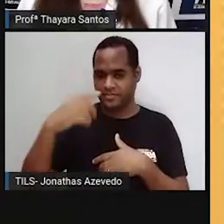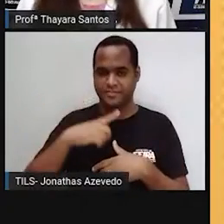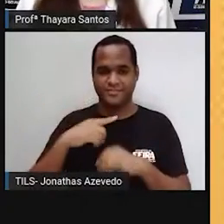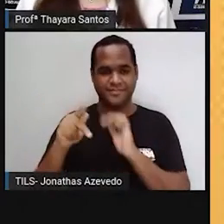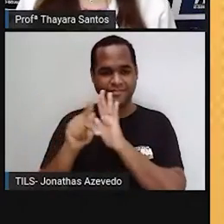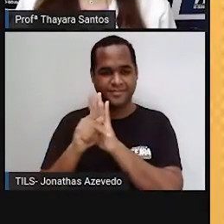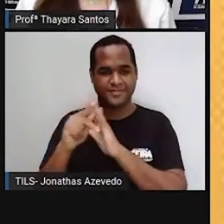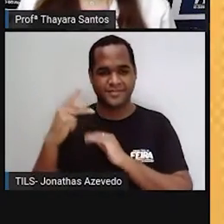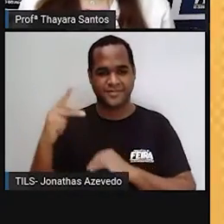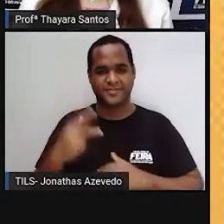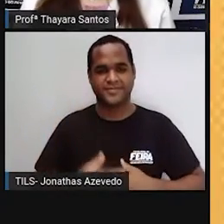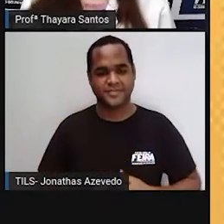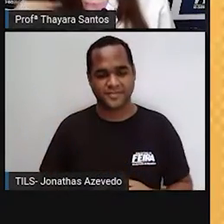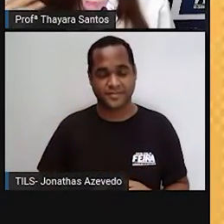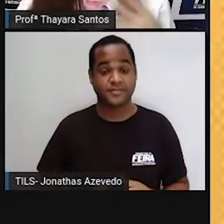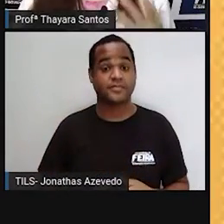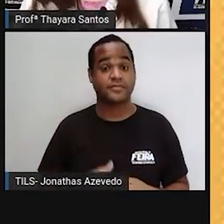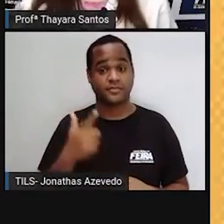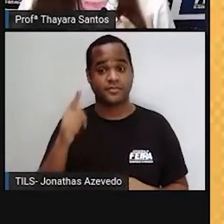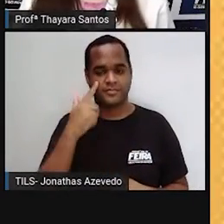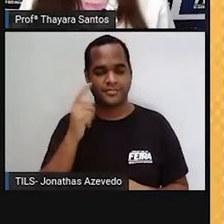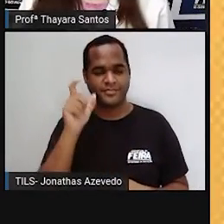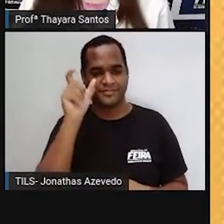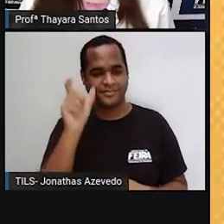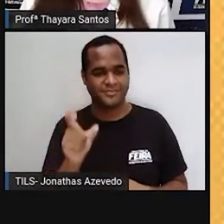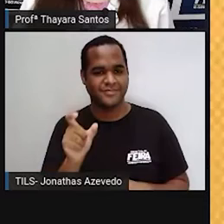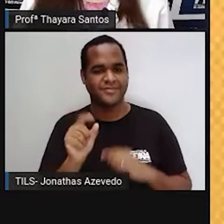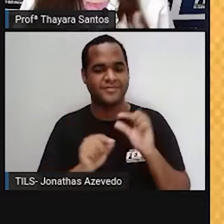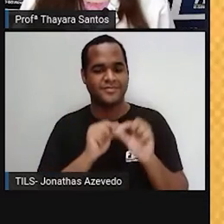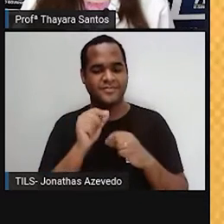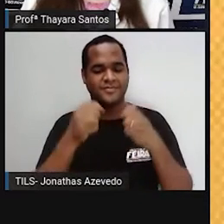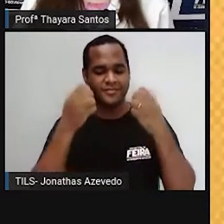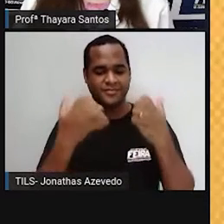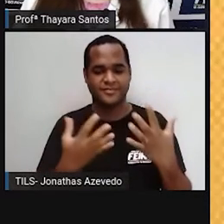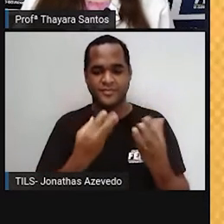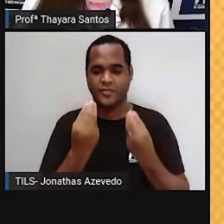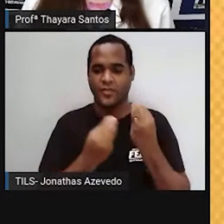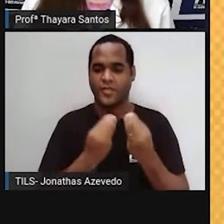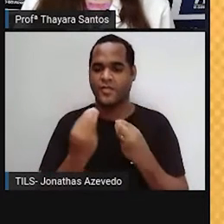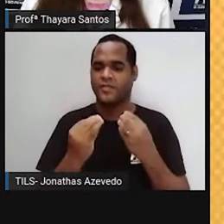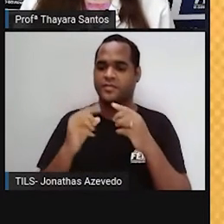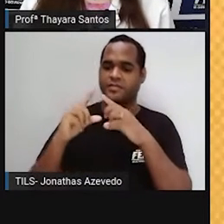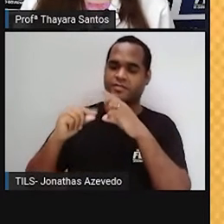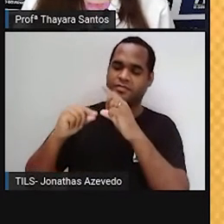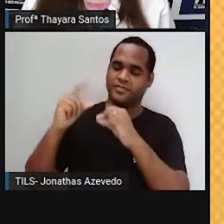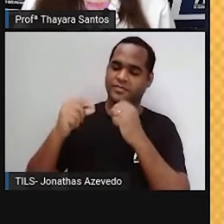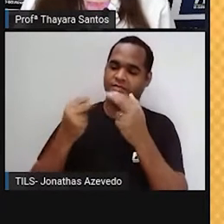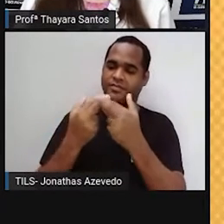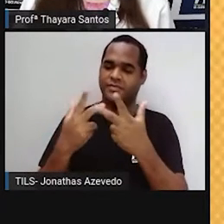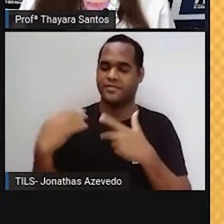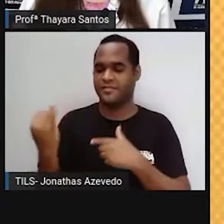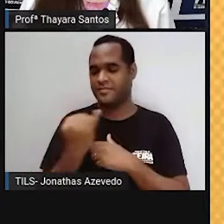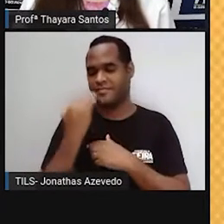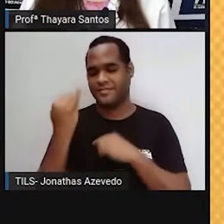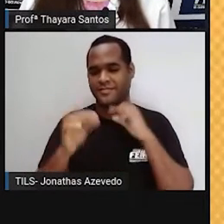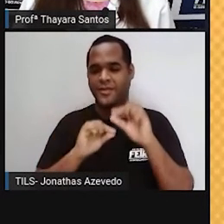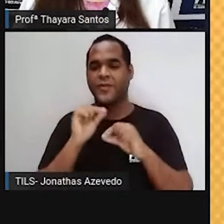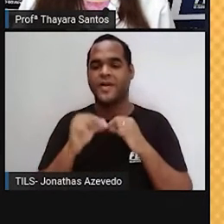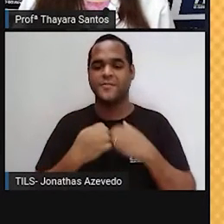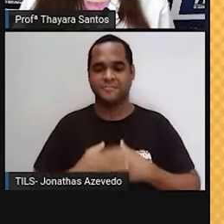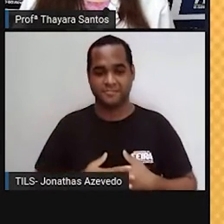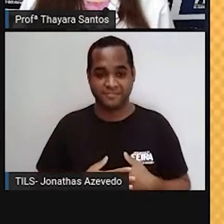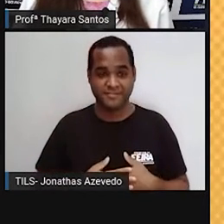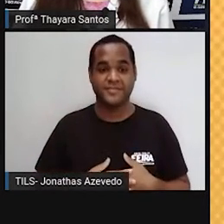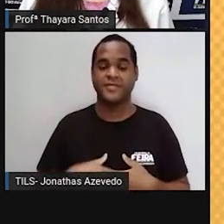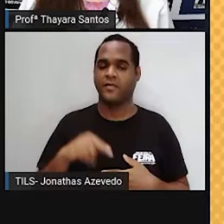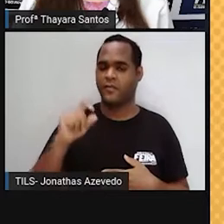E vamos lá agora algumas características aí dessa nossa estrela que é tão importante para nós. Então, o